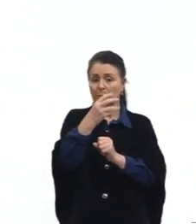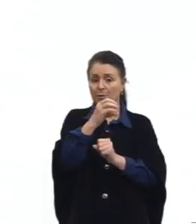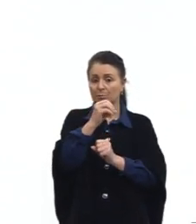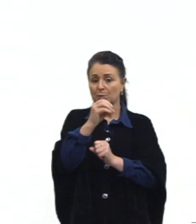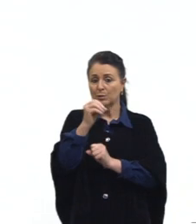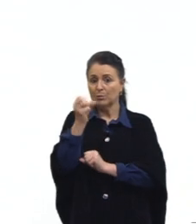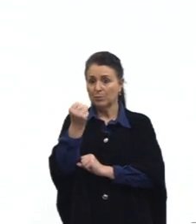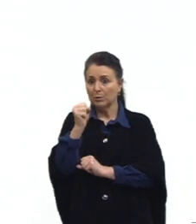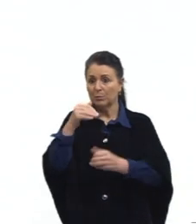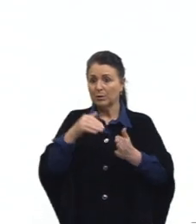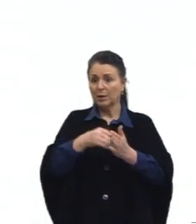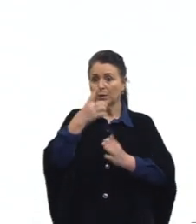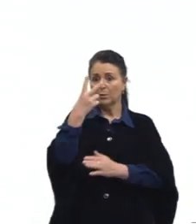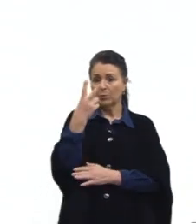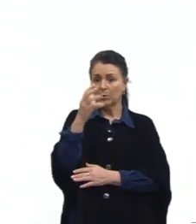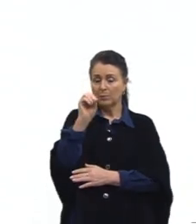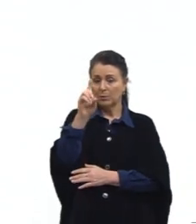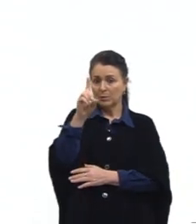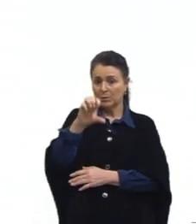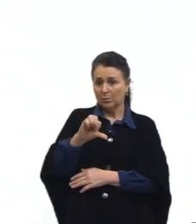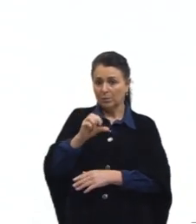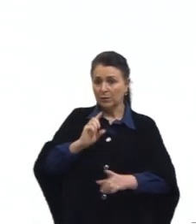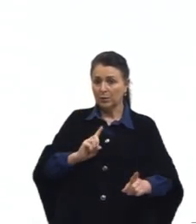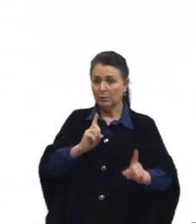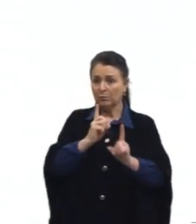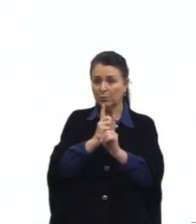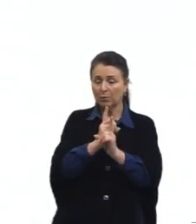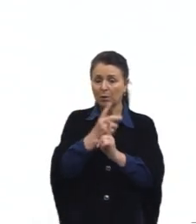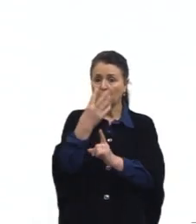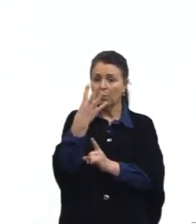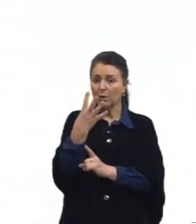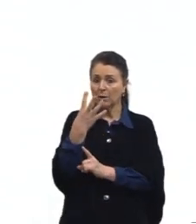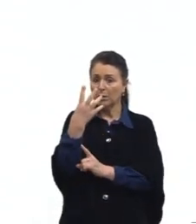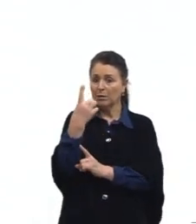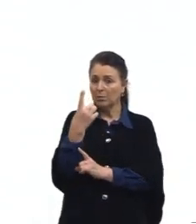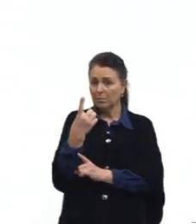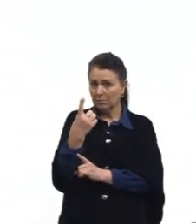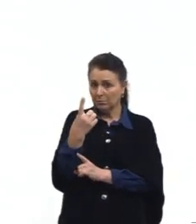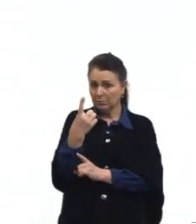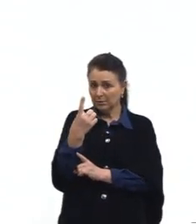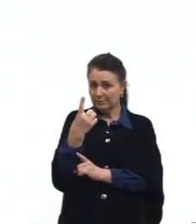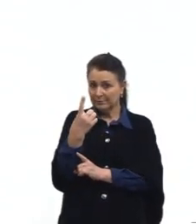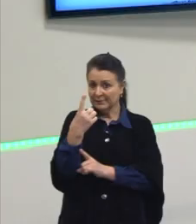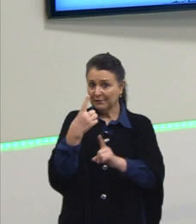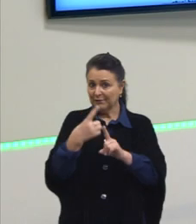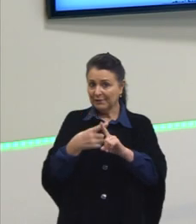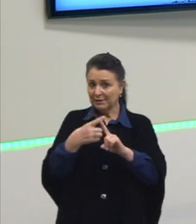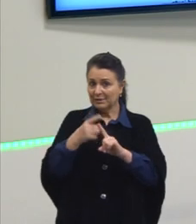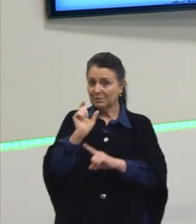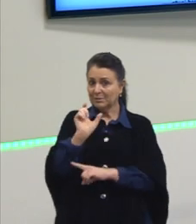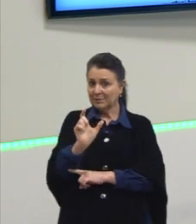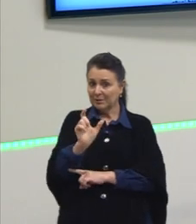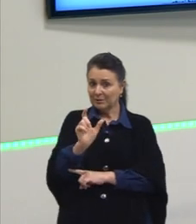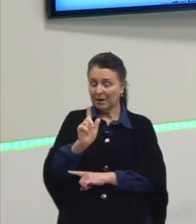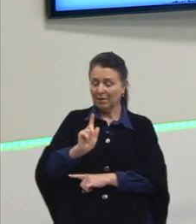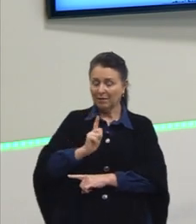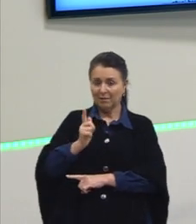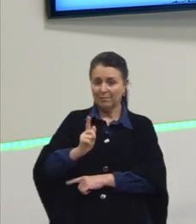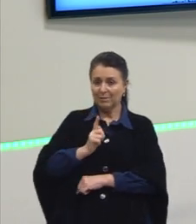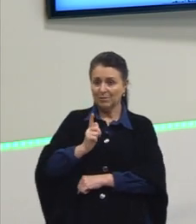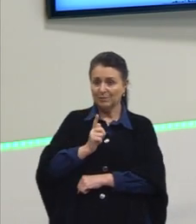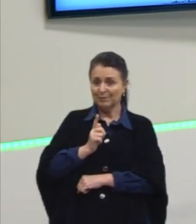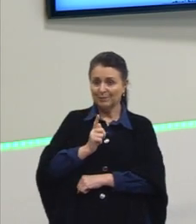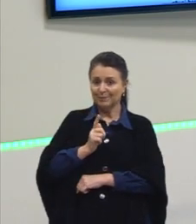a 2019. E eu encontrei 41 recorrências dessa palavra.